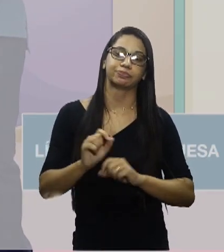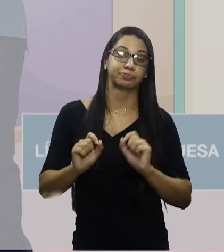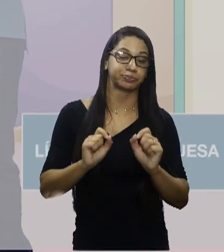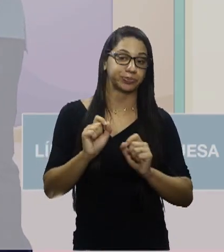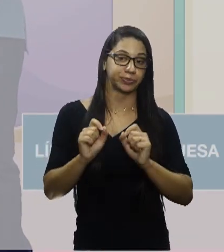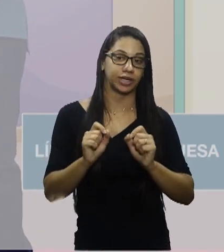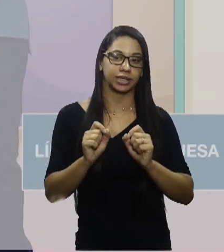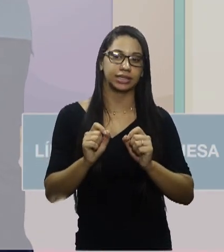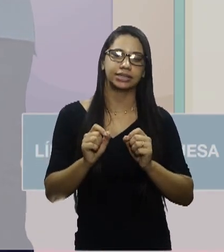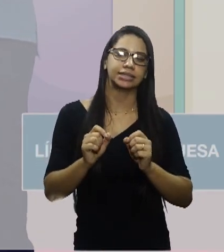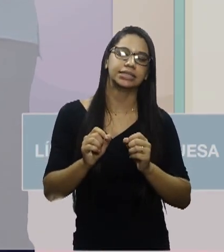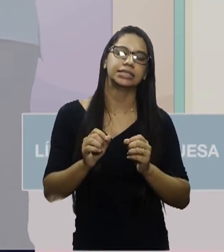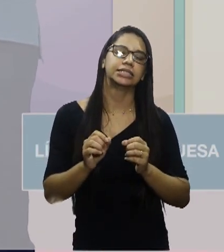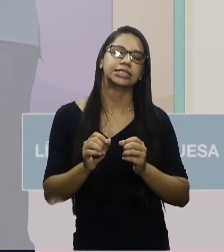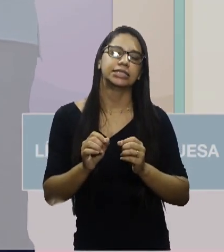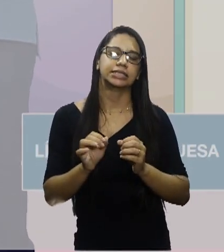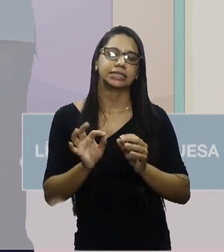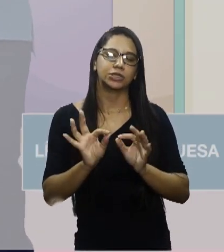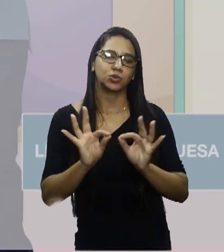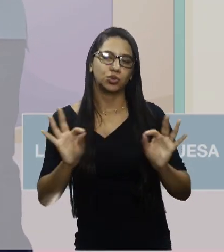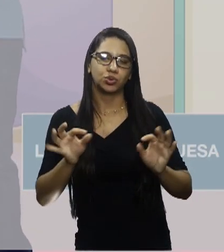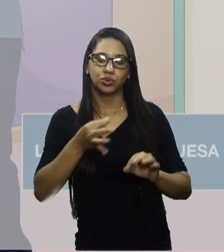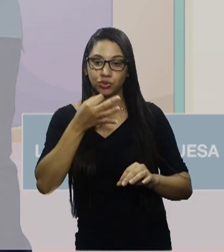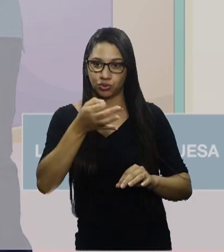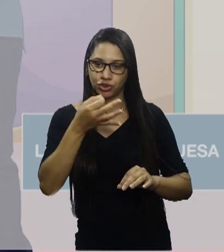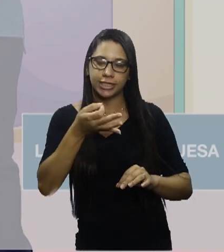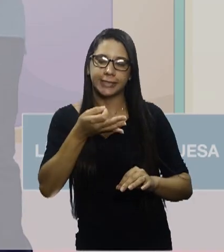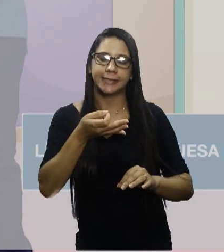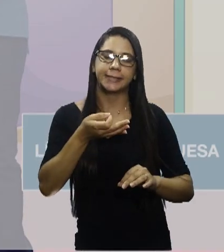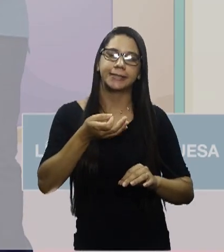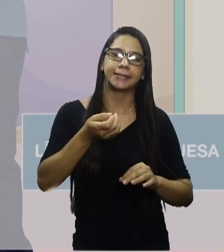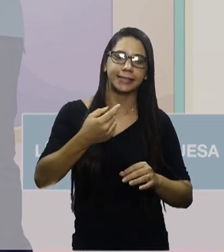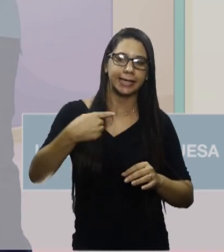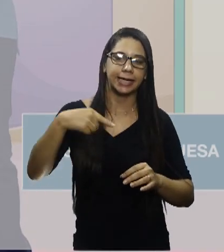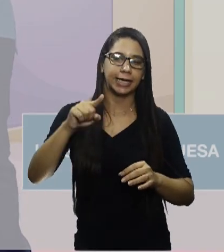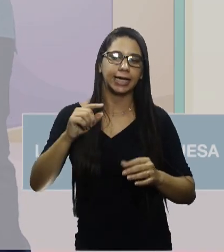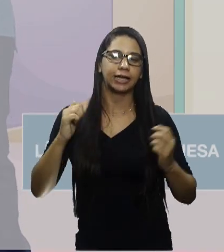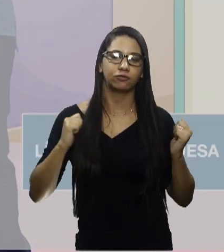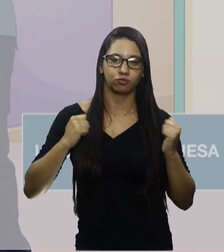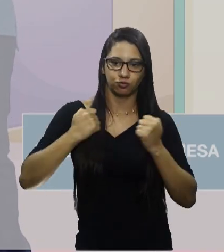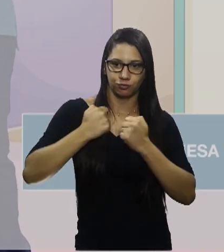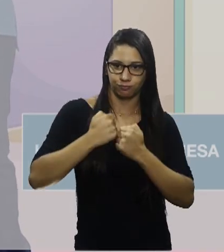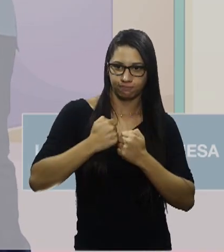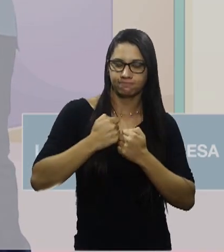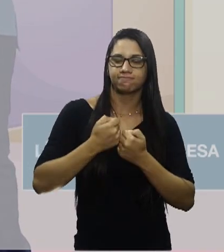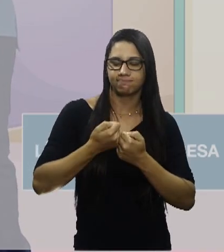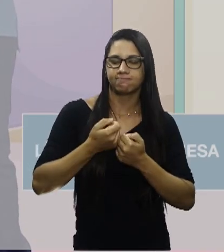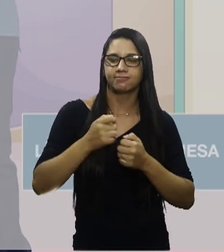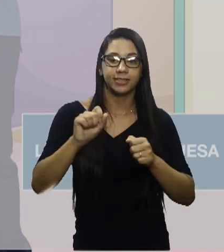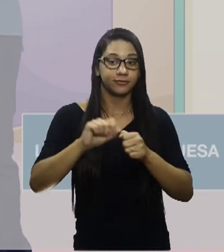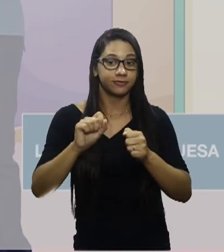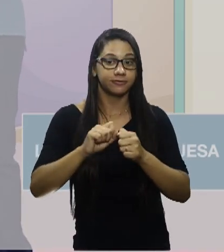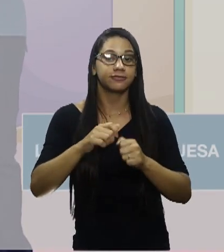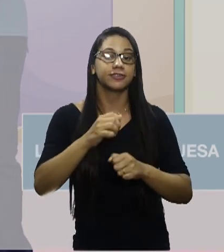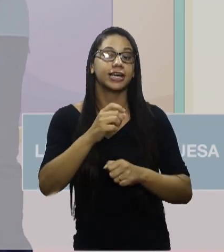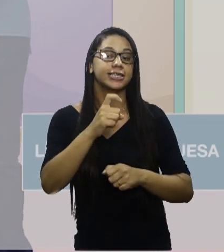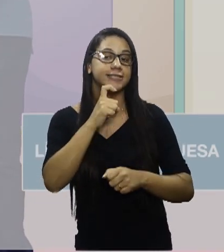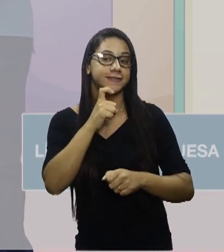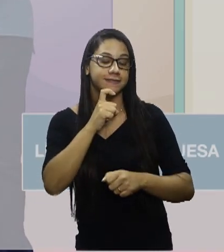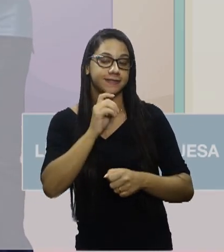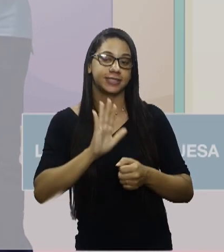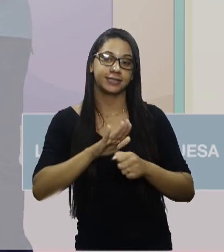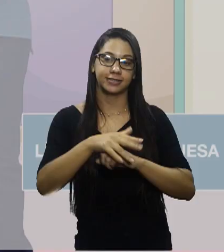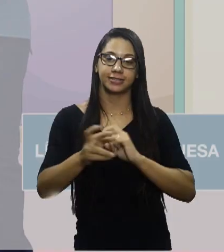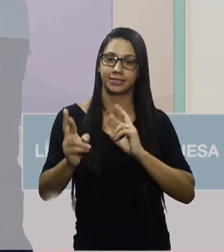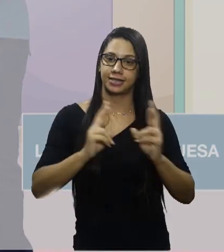desse enunciador, né, ele sugerir que ela leve um cachecol é por quê? Qual é a justificativa? Que lá faz frio à noite, né. Então, a